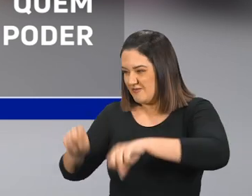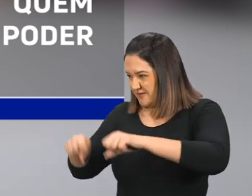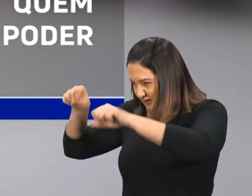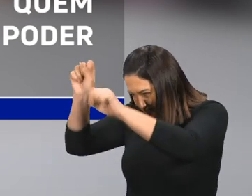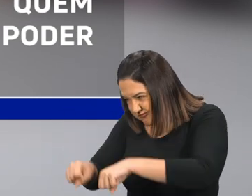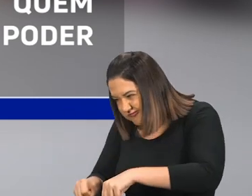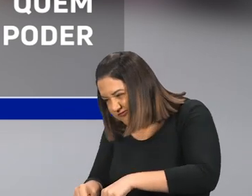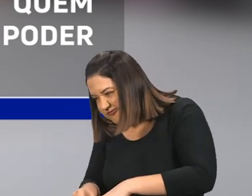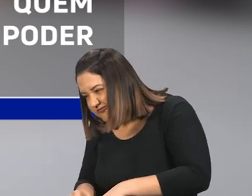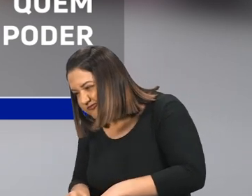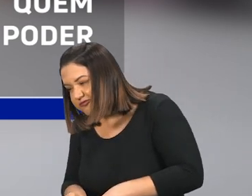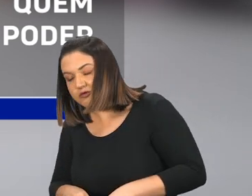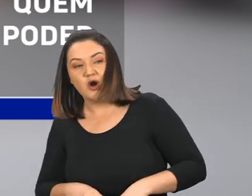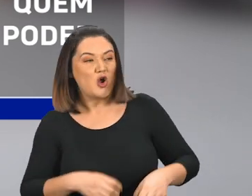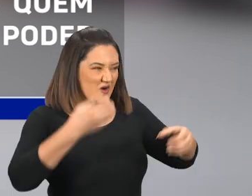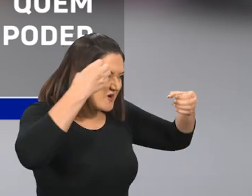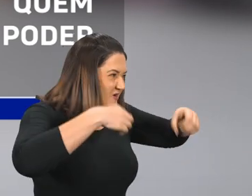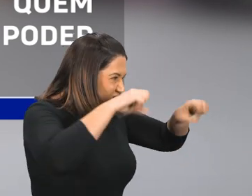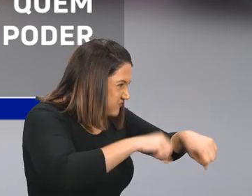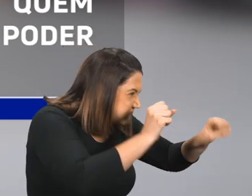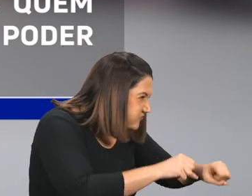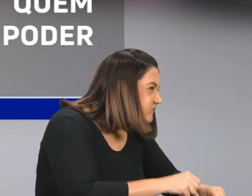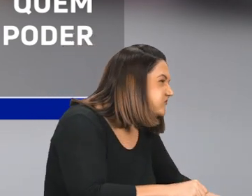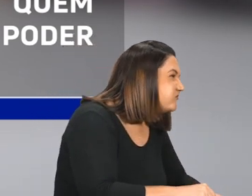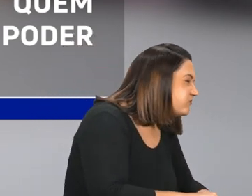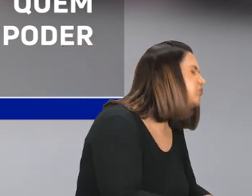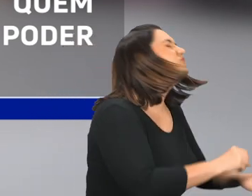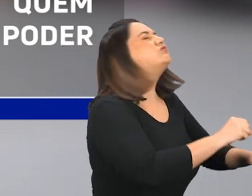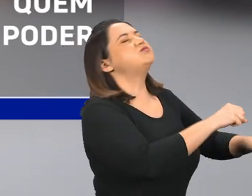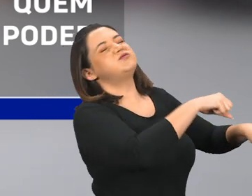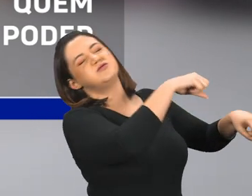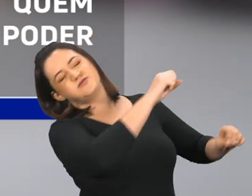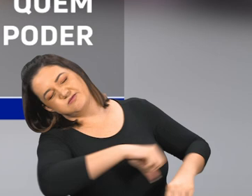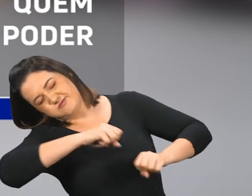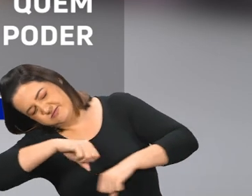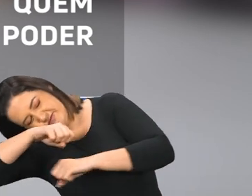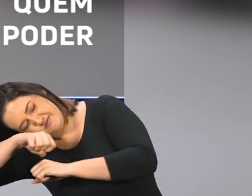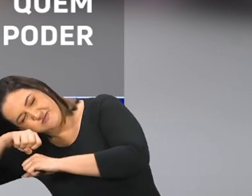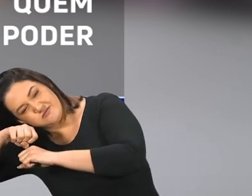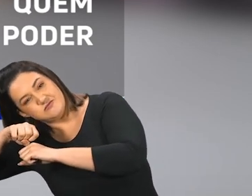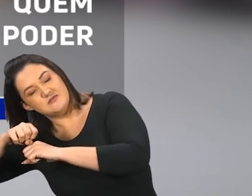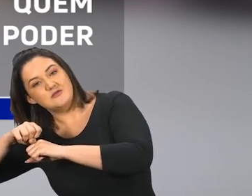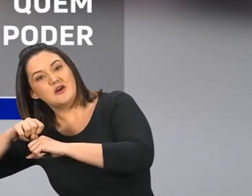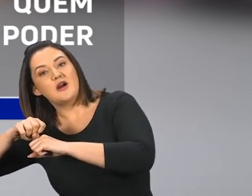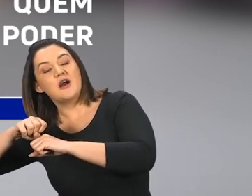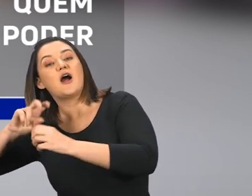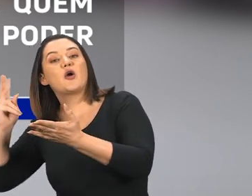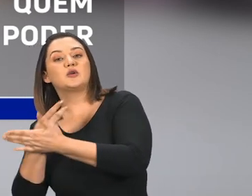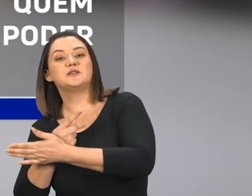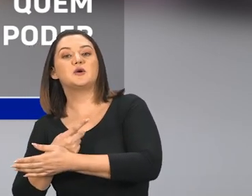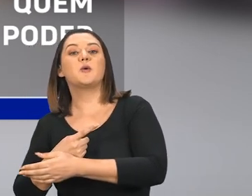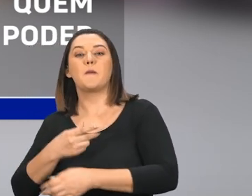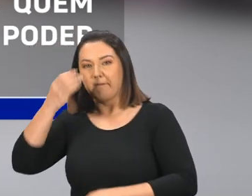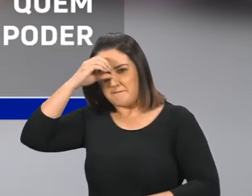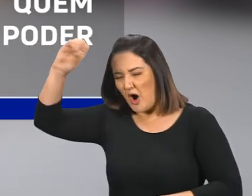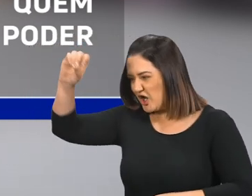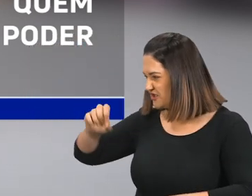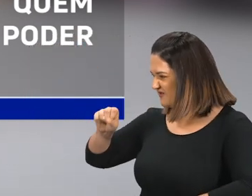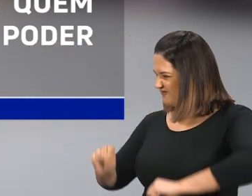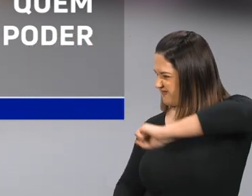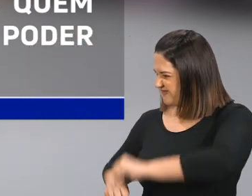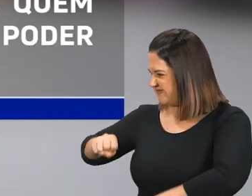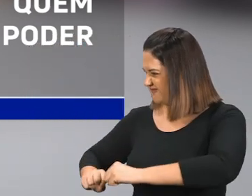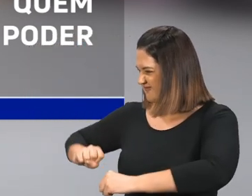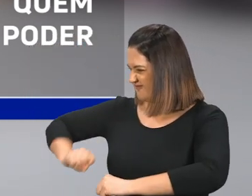quebrou os dois chifres, Pois não havia força no carneiro, Para lhe resistir, E o bode o lançou por terra, E o pisou aos pés, E